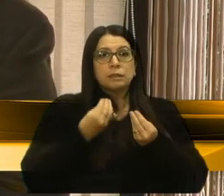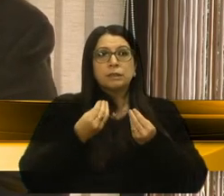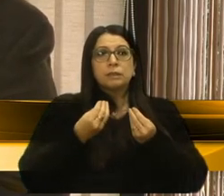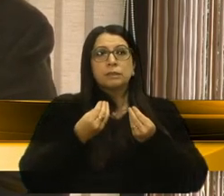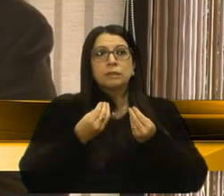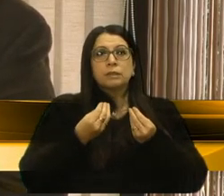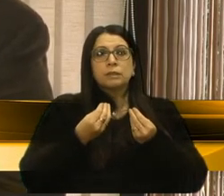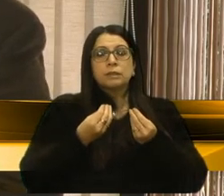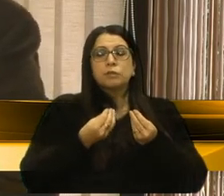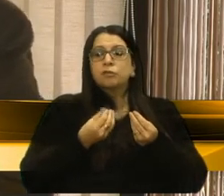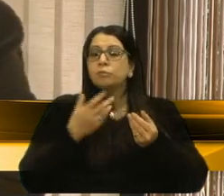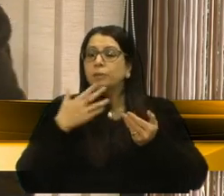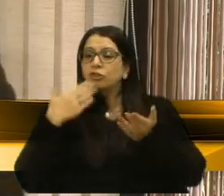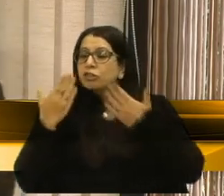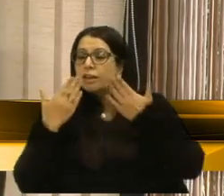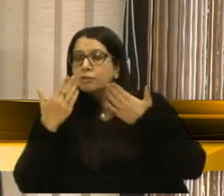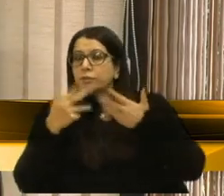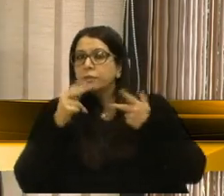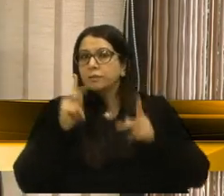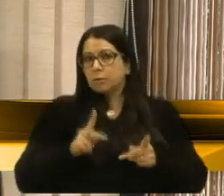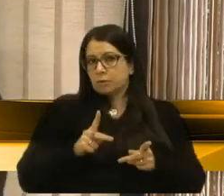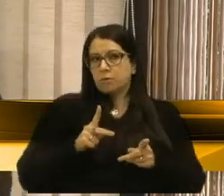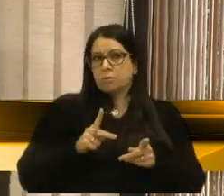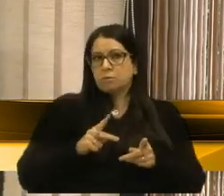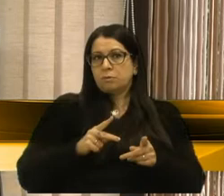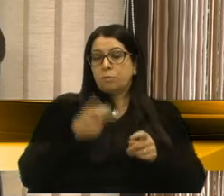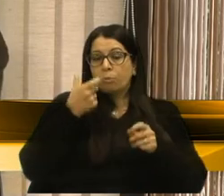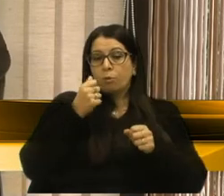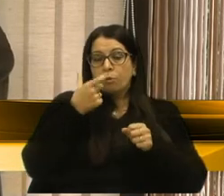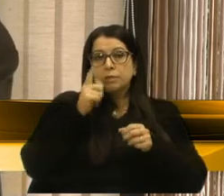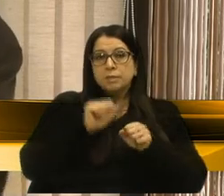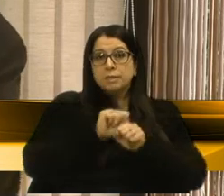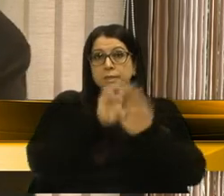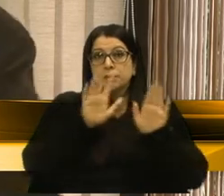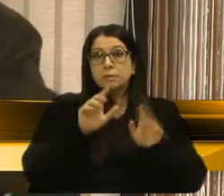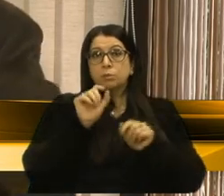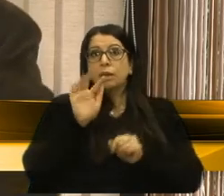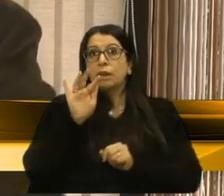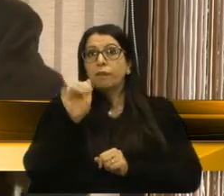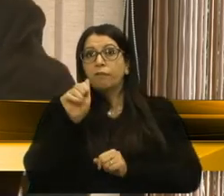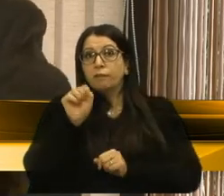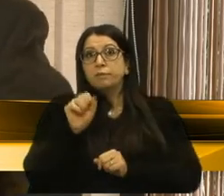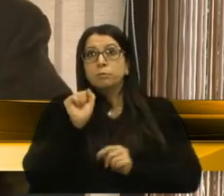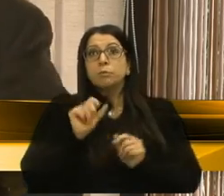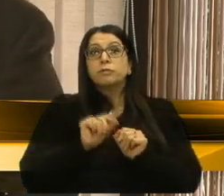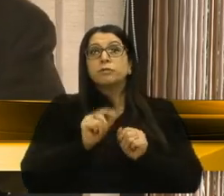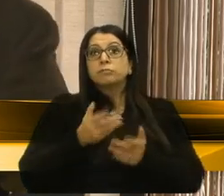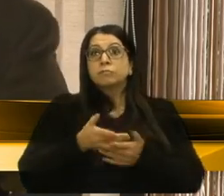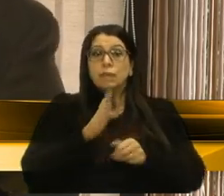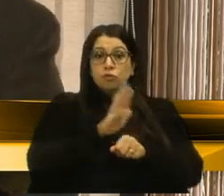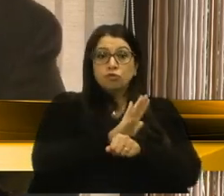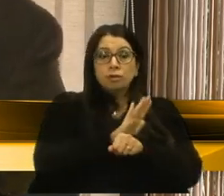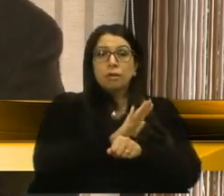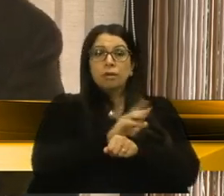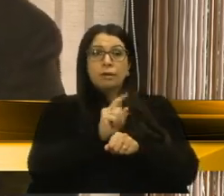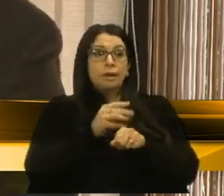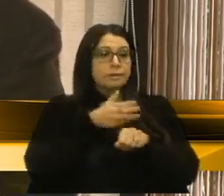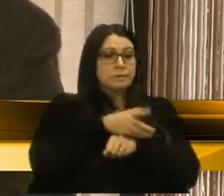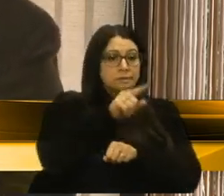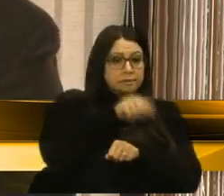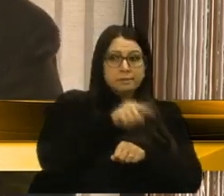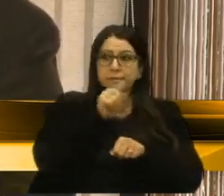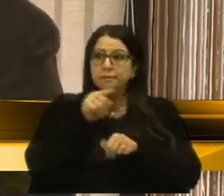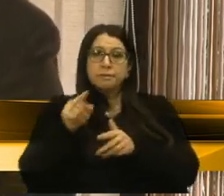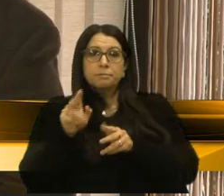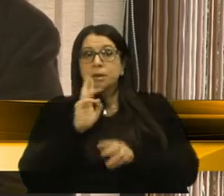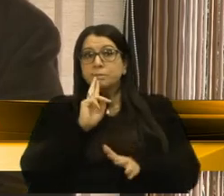tirar essas dúvidas, porque, o que a FASO pode fazer? A FASO é auxiliar dizendo, acessa assim, mas